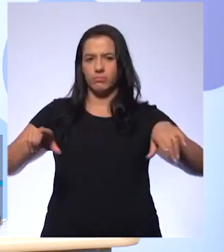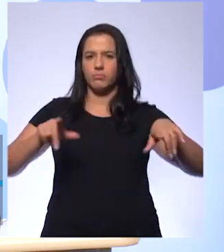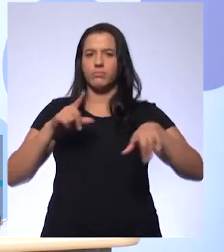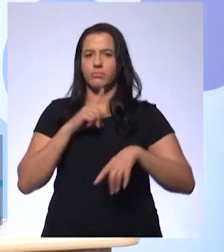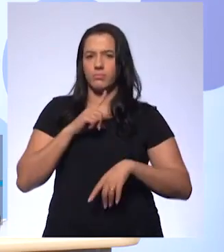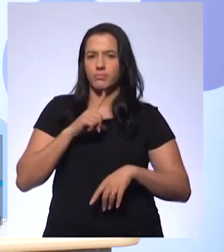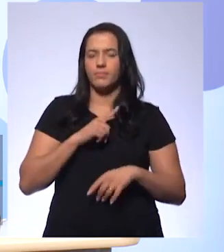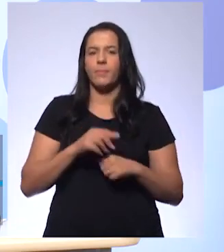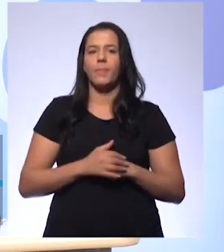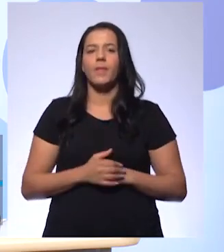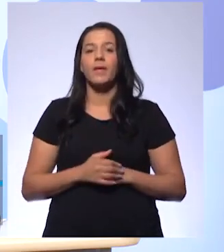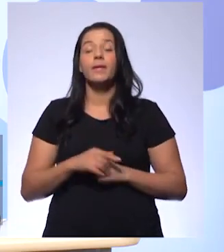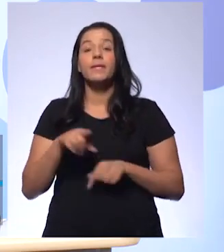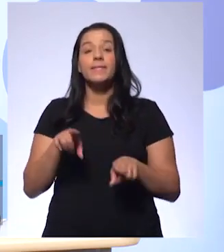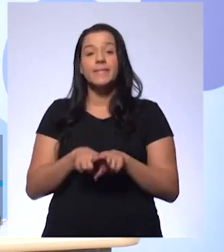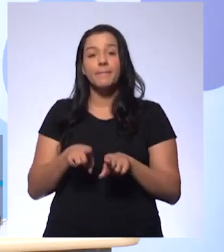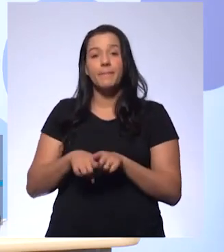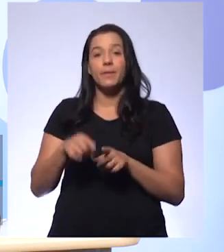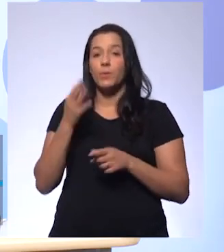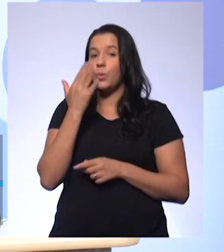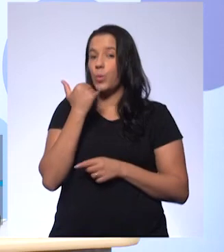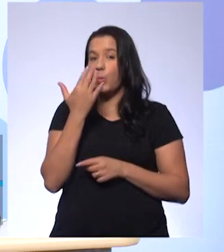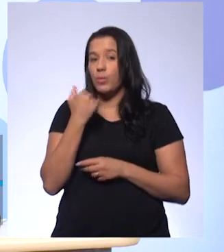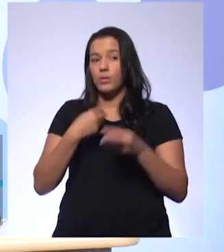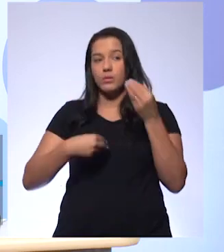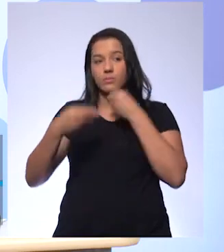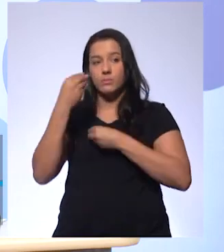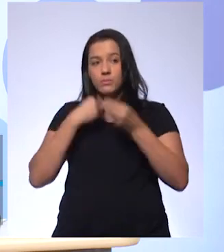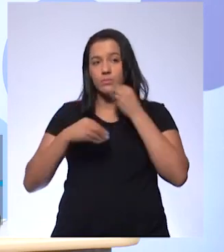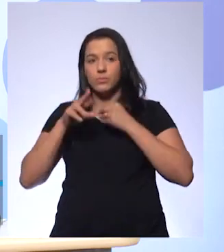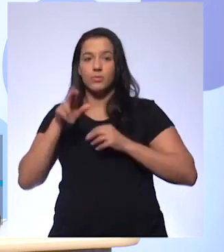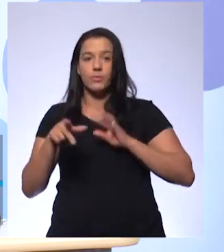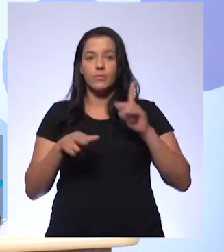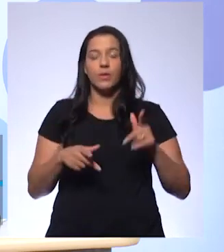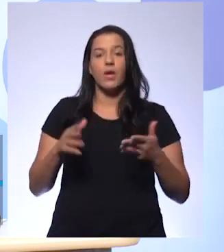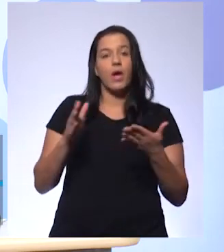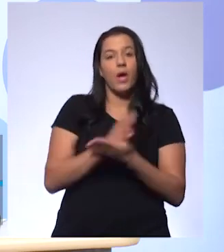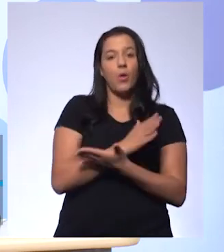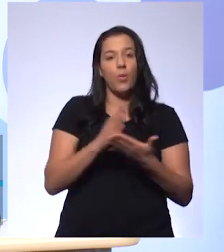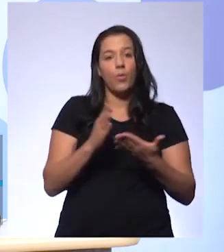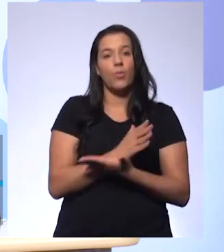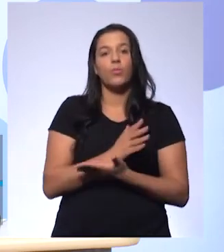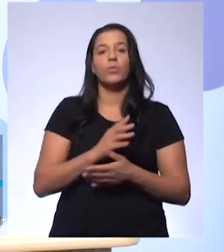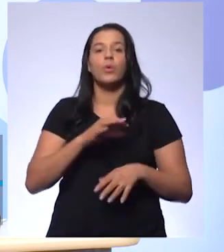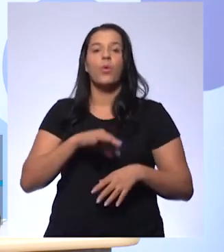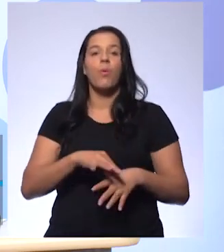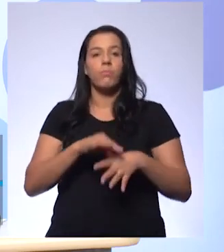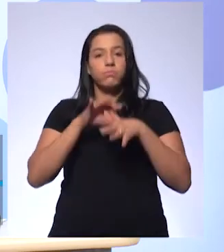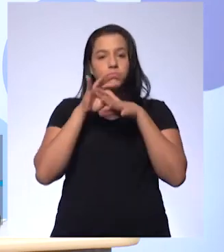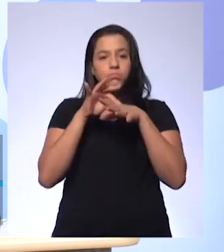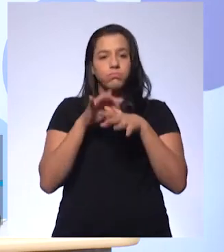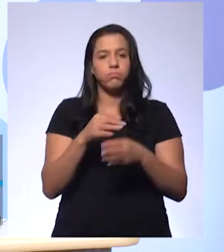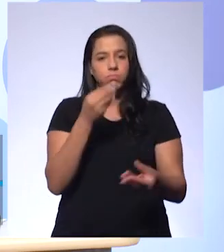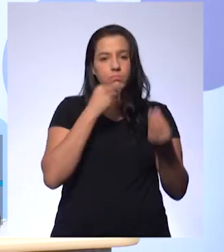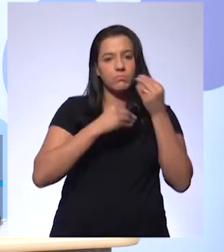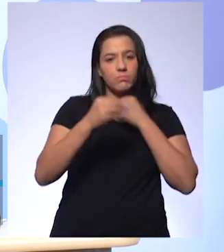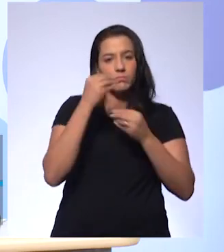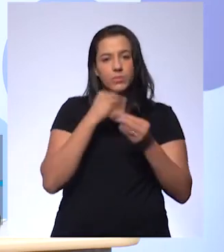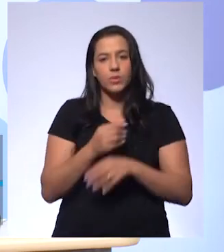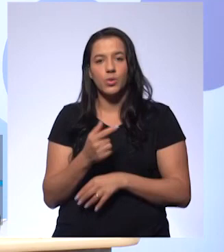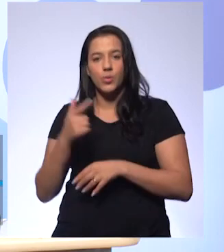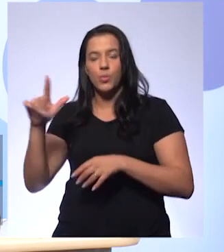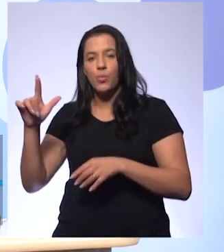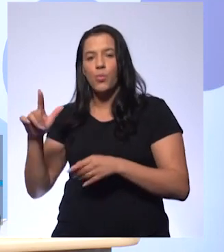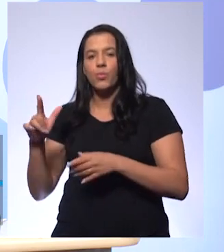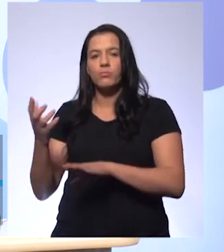Com tipos de alimentação diferentes. Olha que bacana. Alguns herbívoros e outros carnívoros. Olha que pergunta,